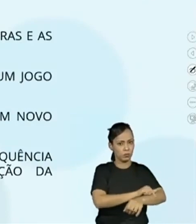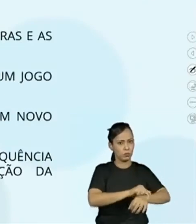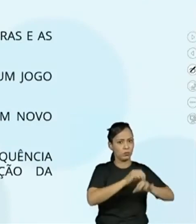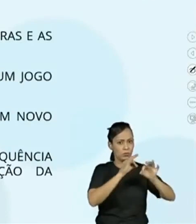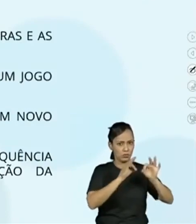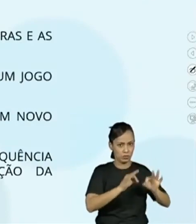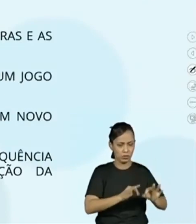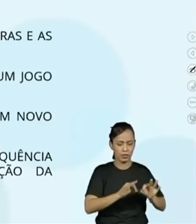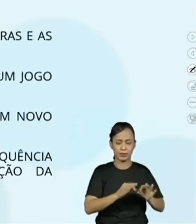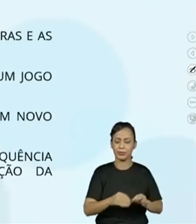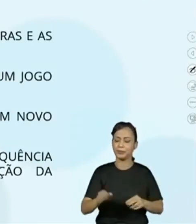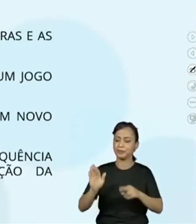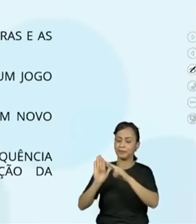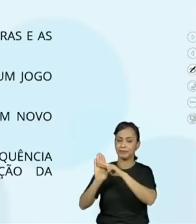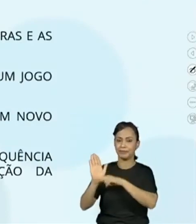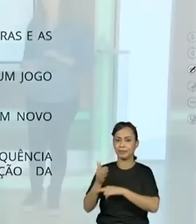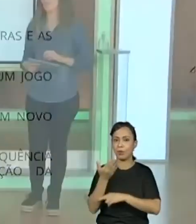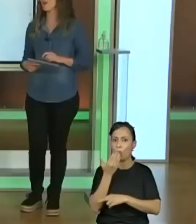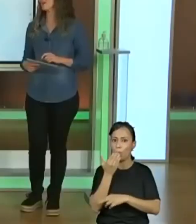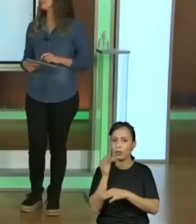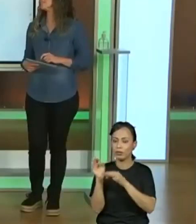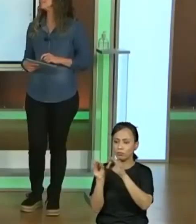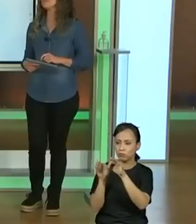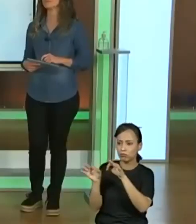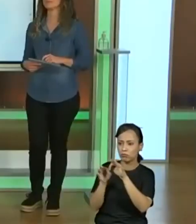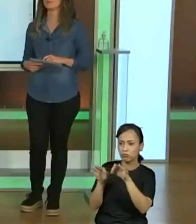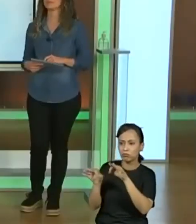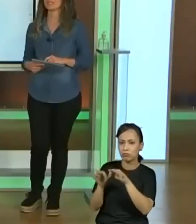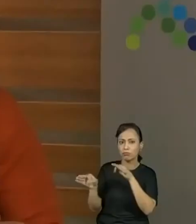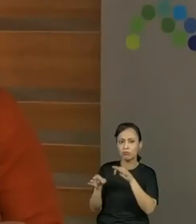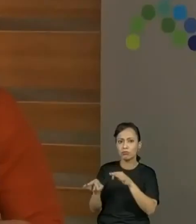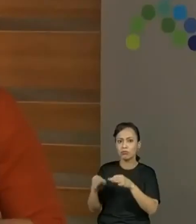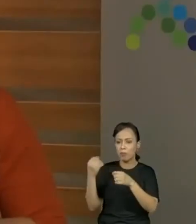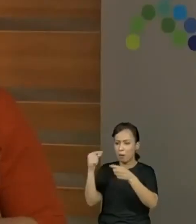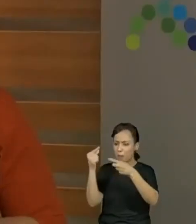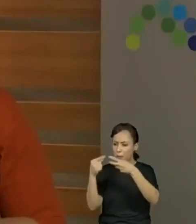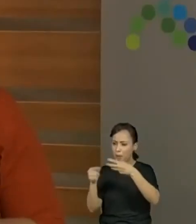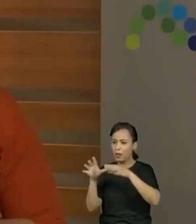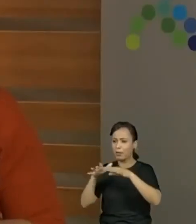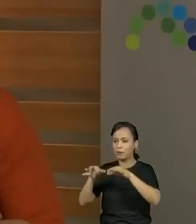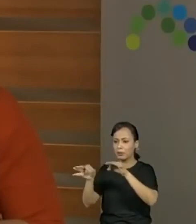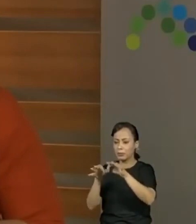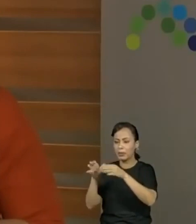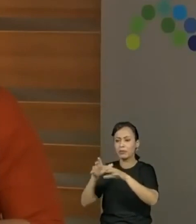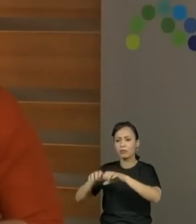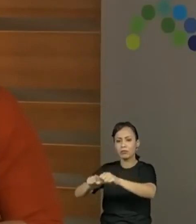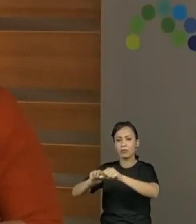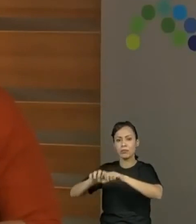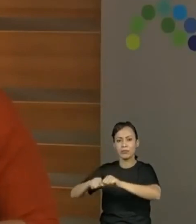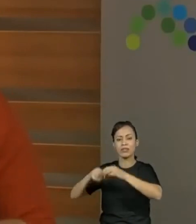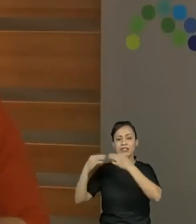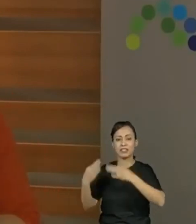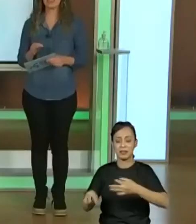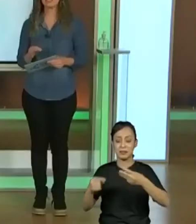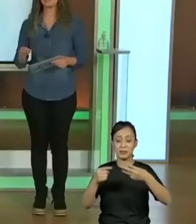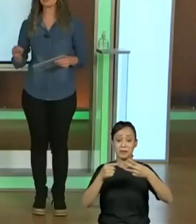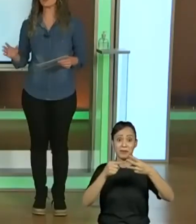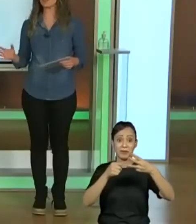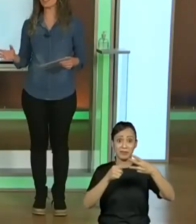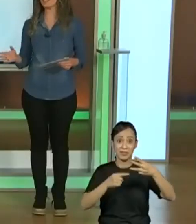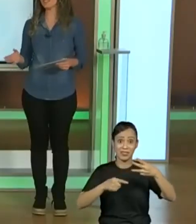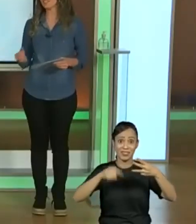professora Vivi. Essa alternativa é a correta. Qual a palavrinha chave ali que as professoras já estão compartilhando com a gente?